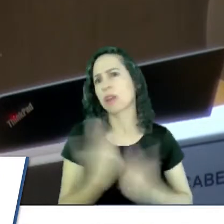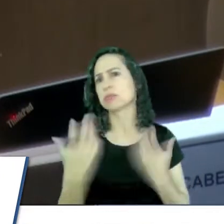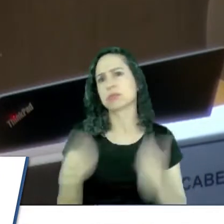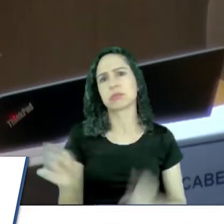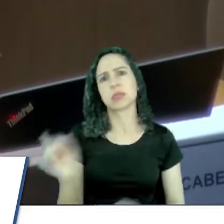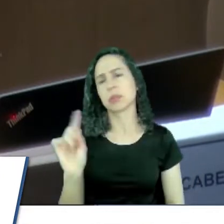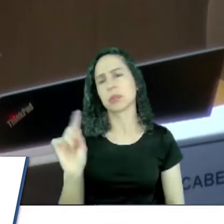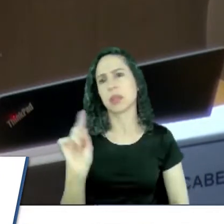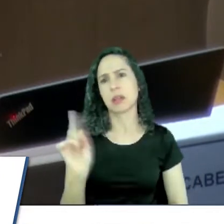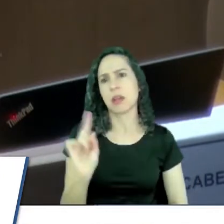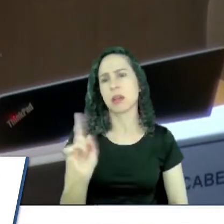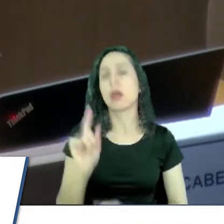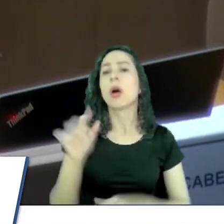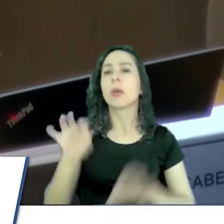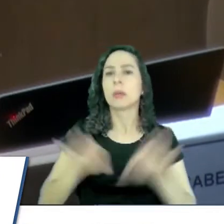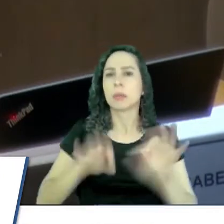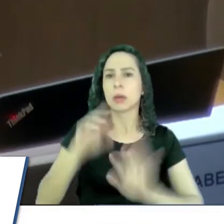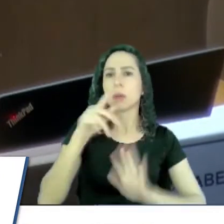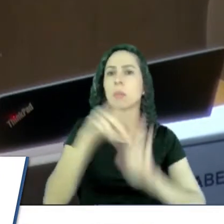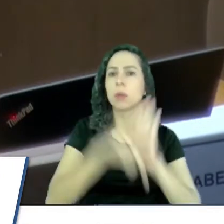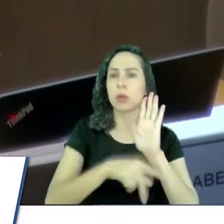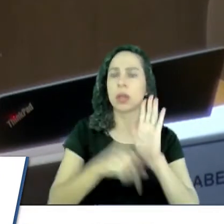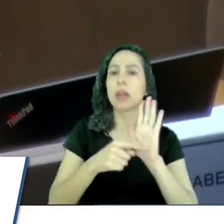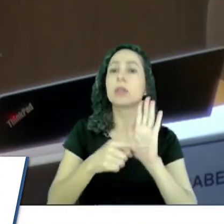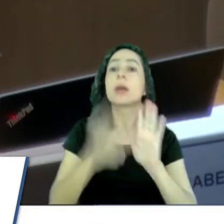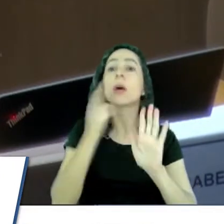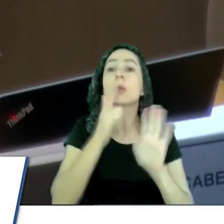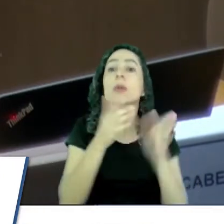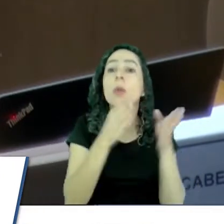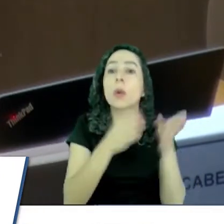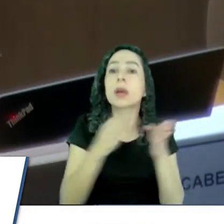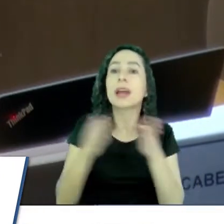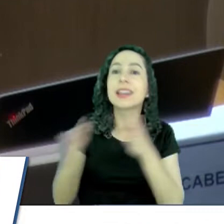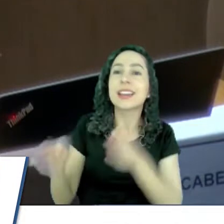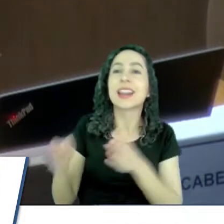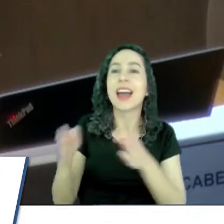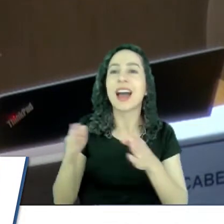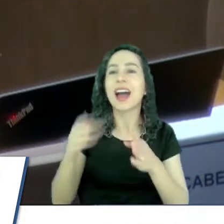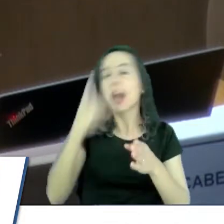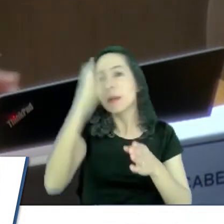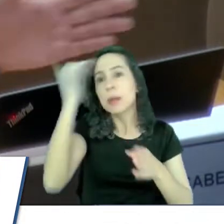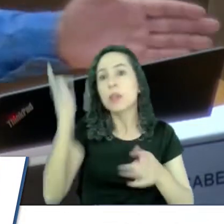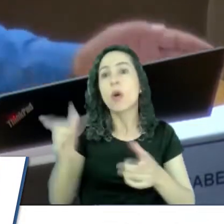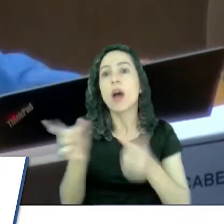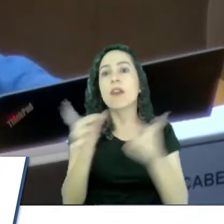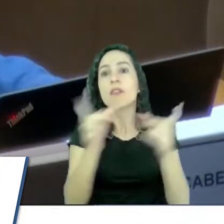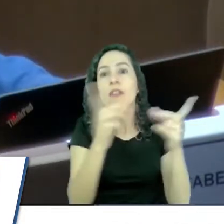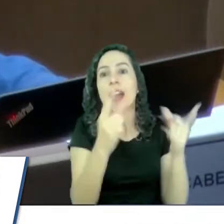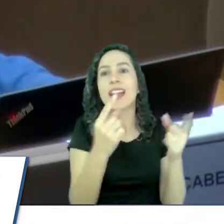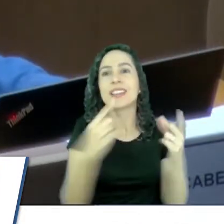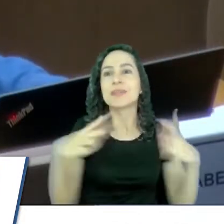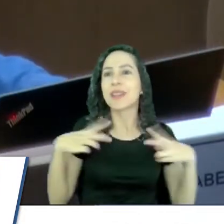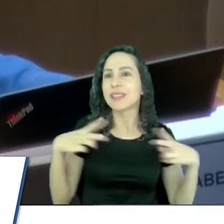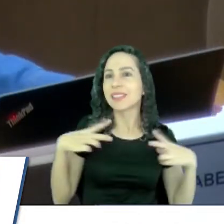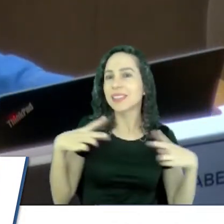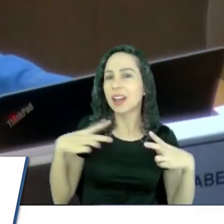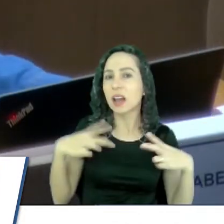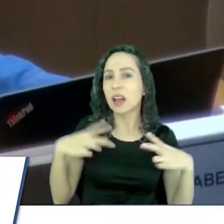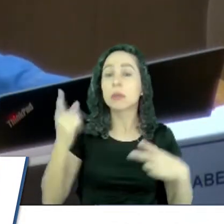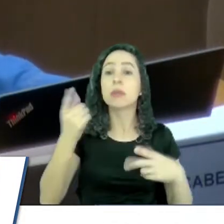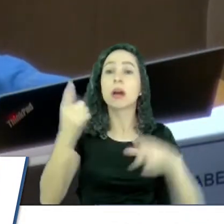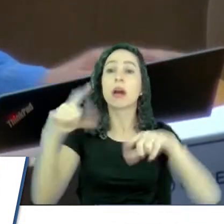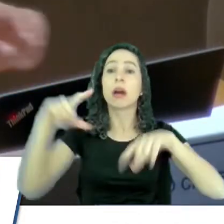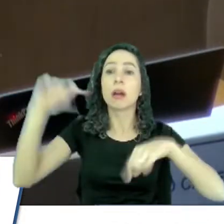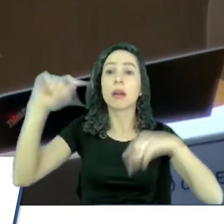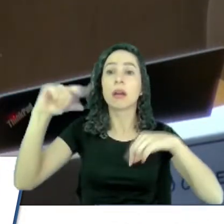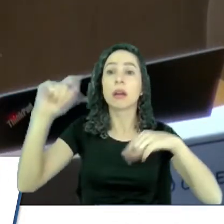projeto para regularizar o mercado ambulante na cidade de Franca, porque a gente vai em Brasília, a maioria dos vereadores